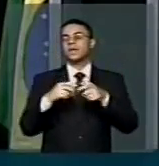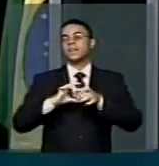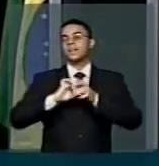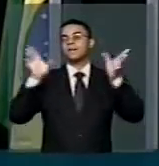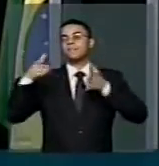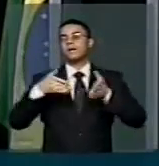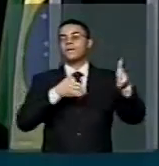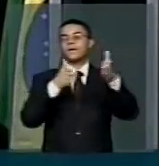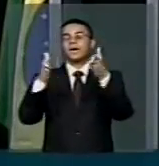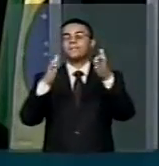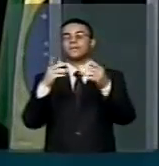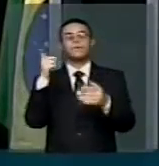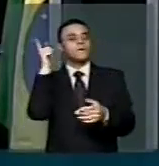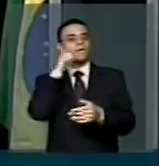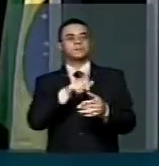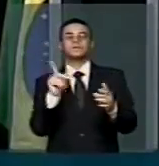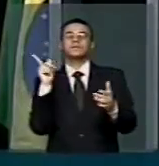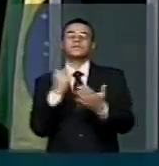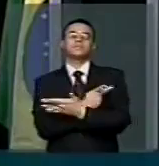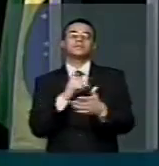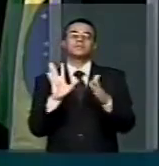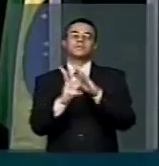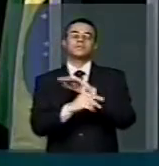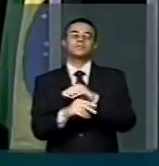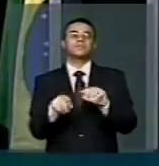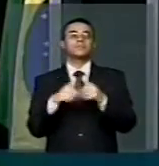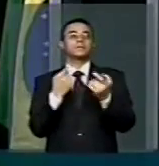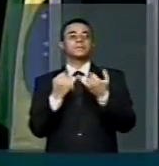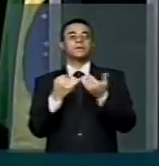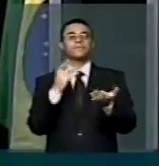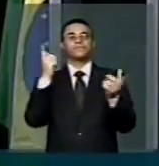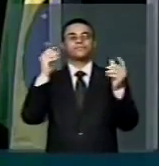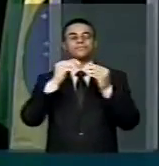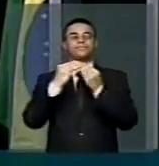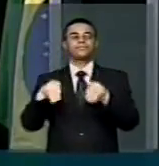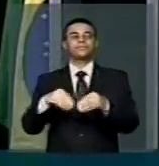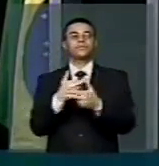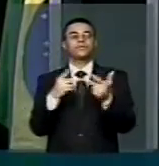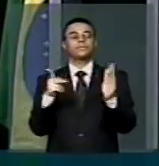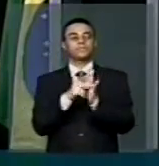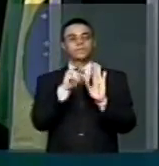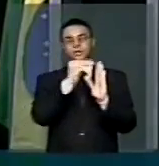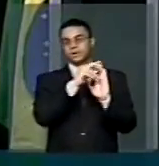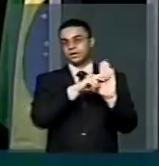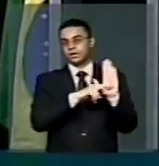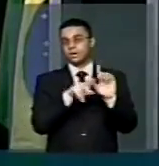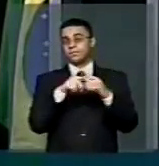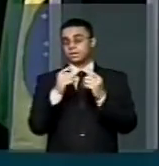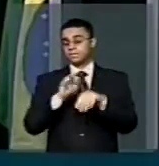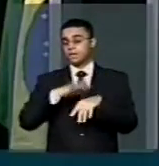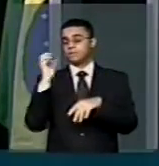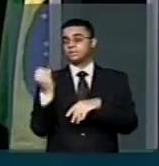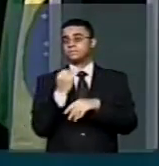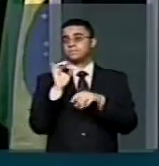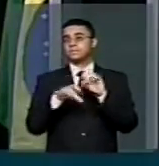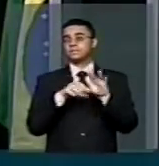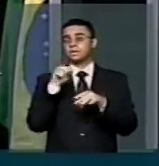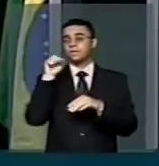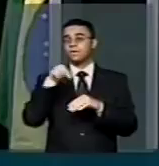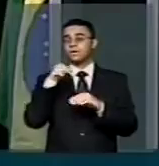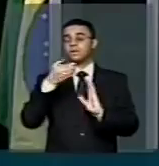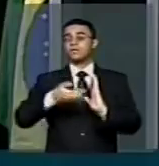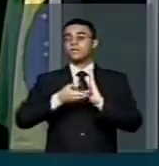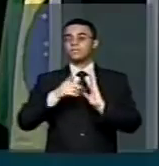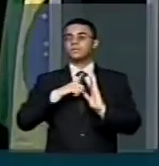transforme, se banalize na regra geral do jogo e este Congresso, em especial essa Câmara, tem o dever de se